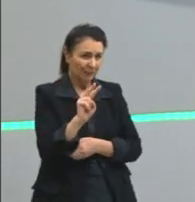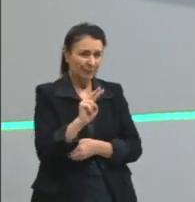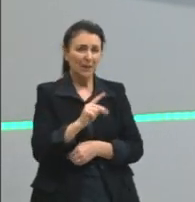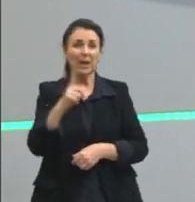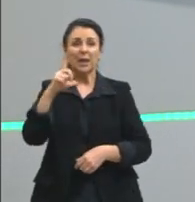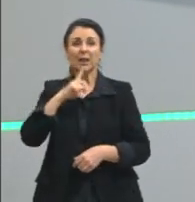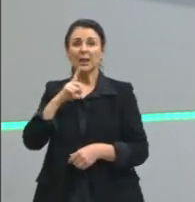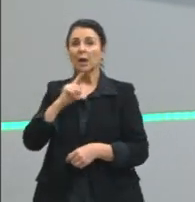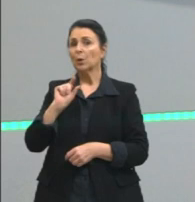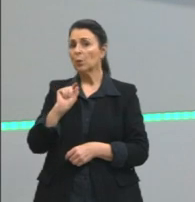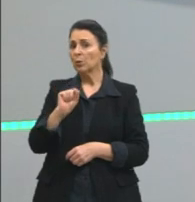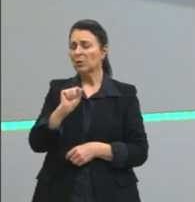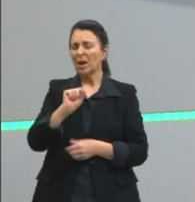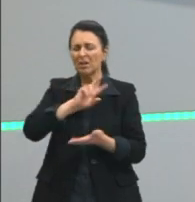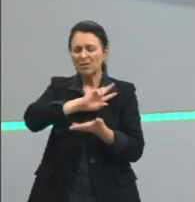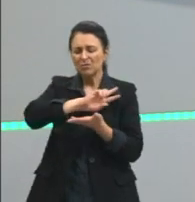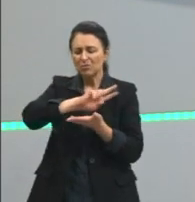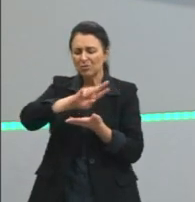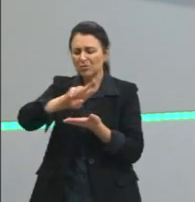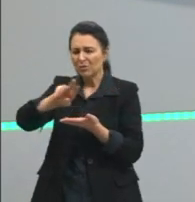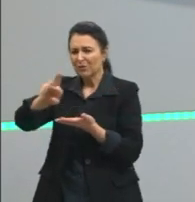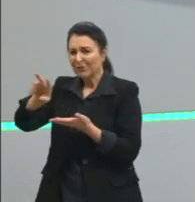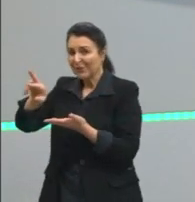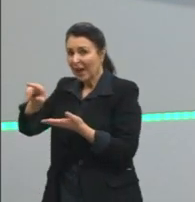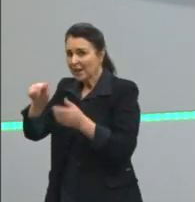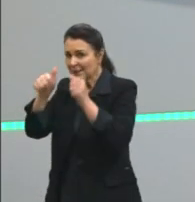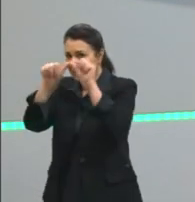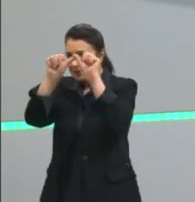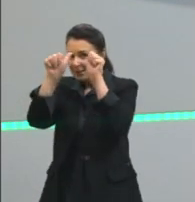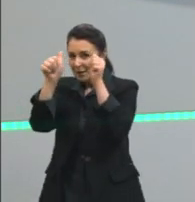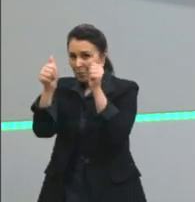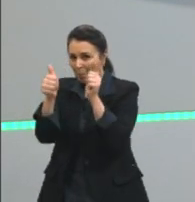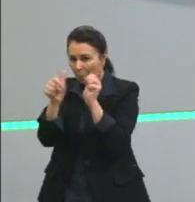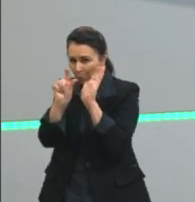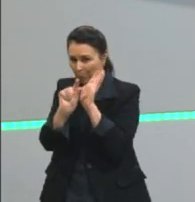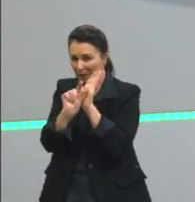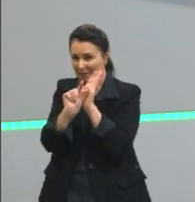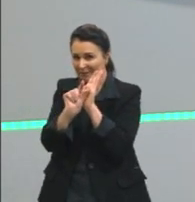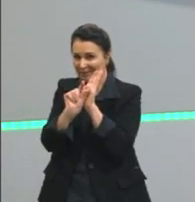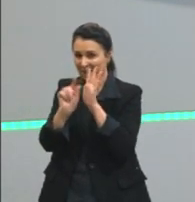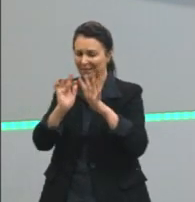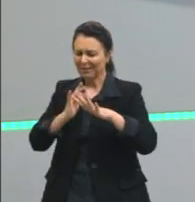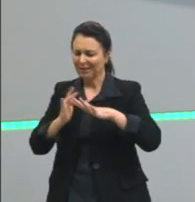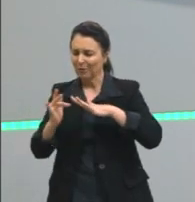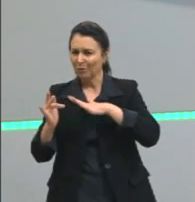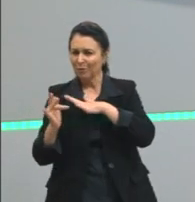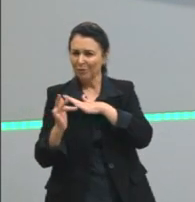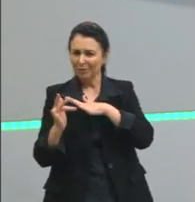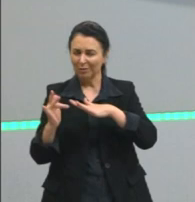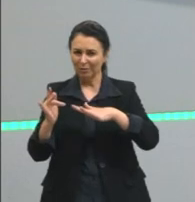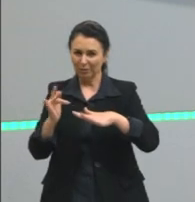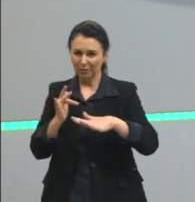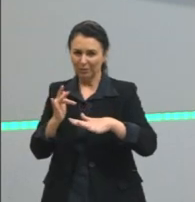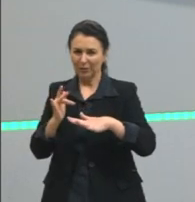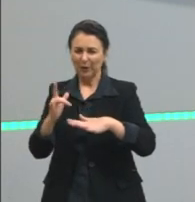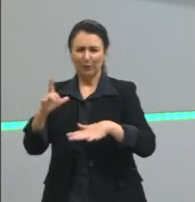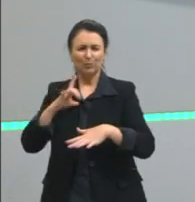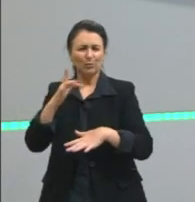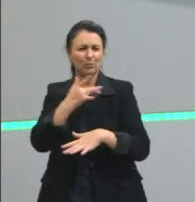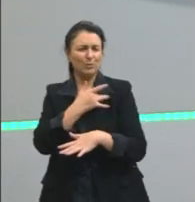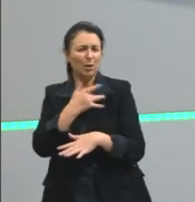gente tem diversas imagens menores, como redes sociais, símbolos de saúde,